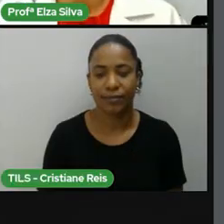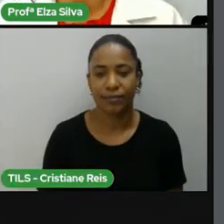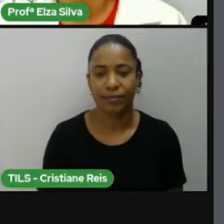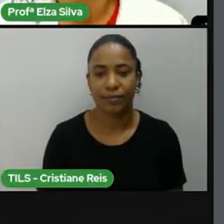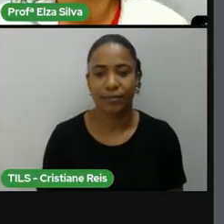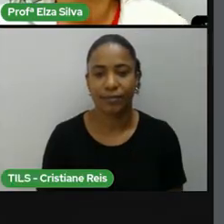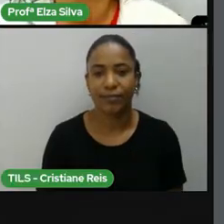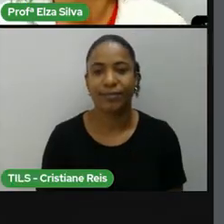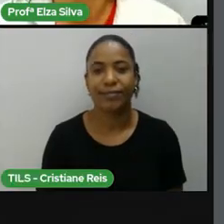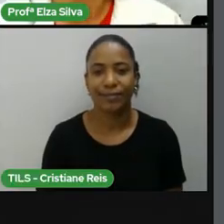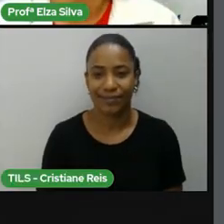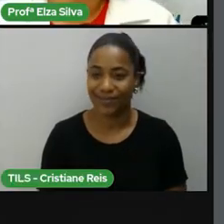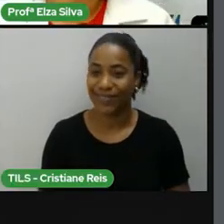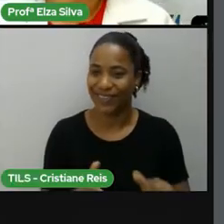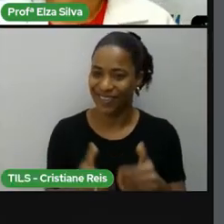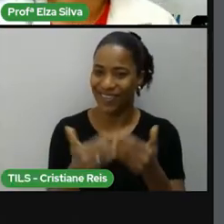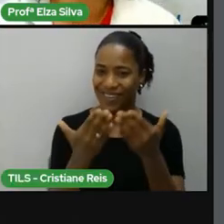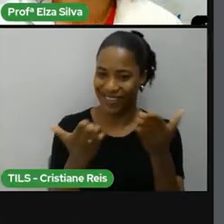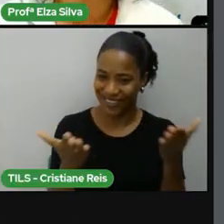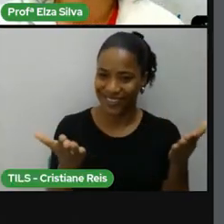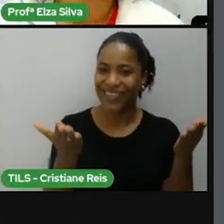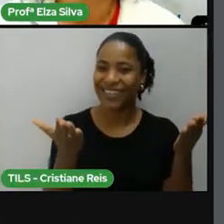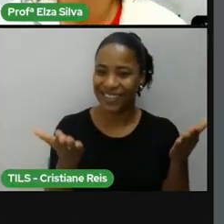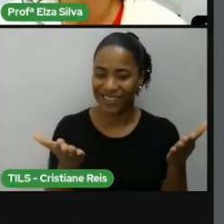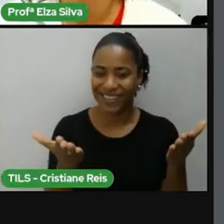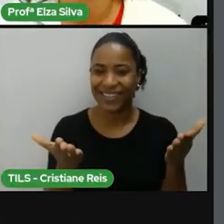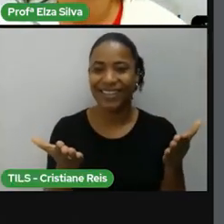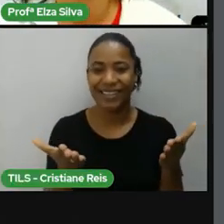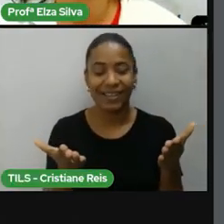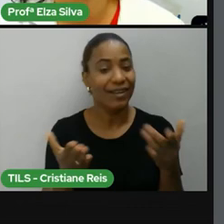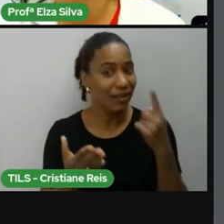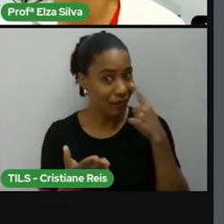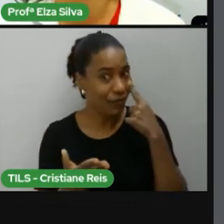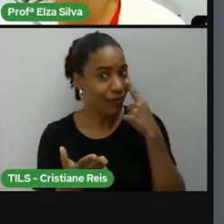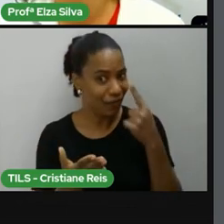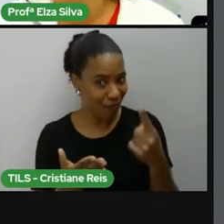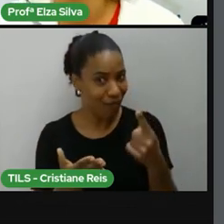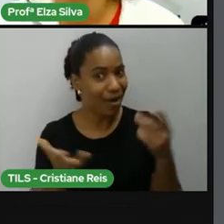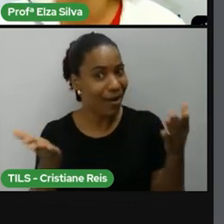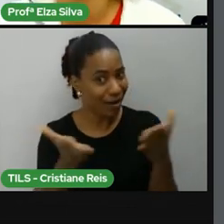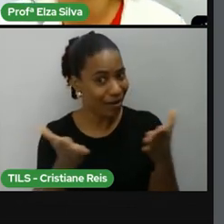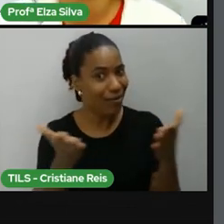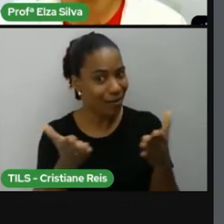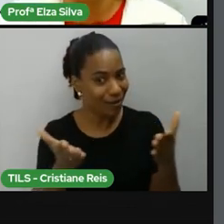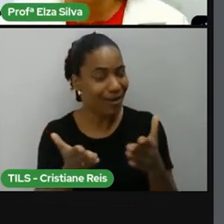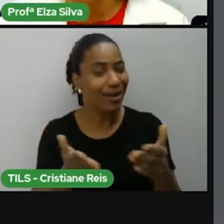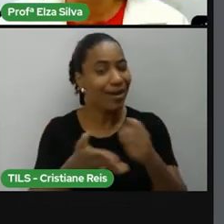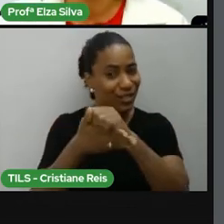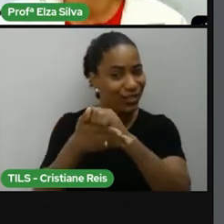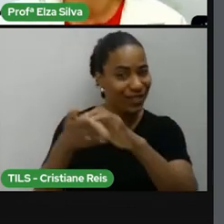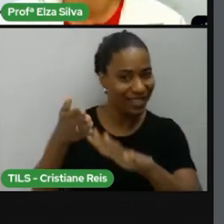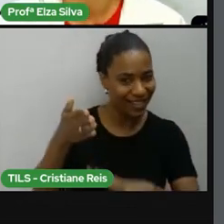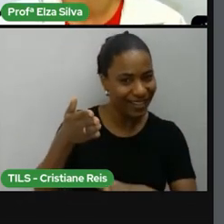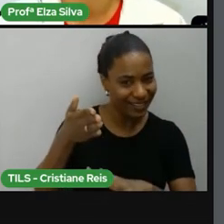Ok Students Let's Practice Vou apresentar para vocês agora o desafio de hoje